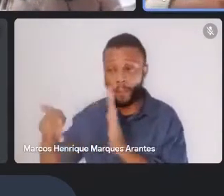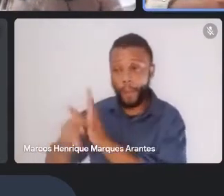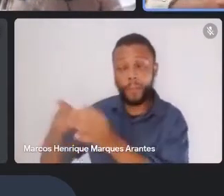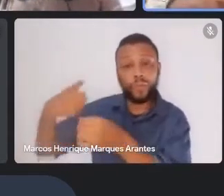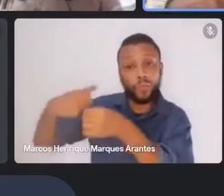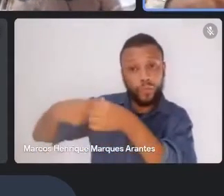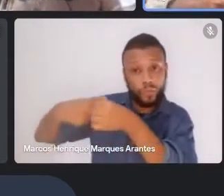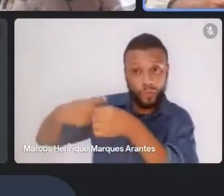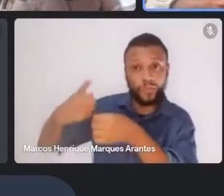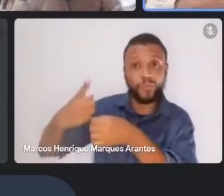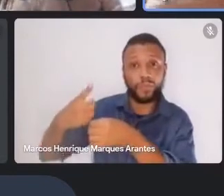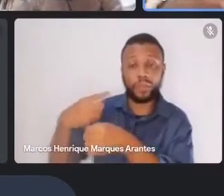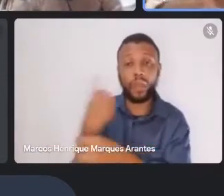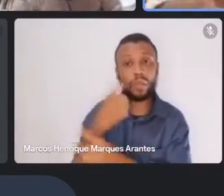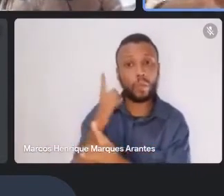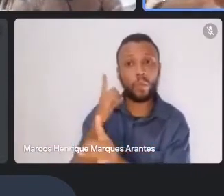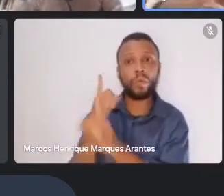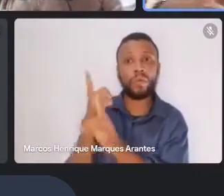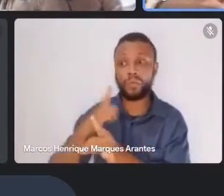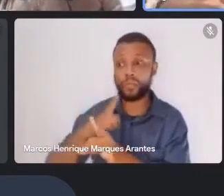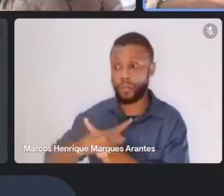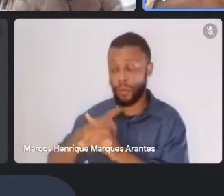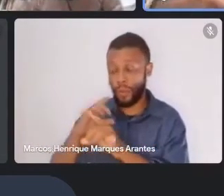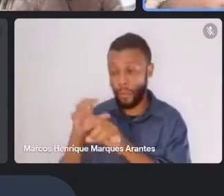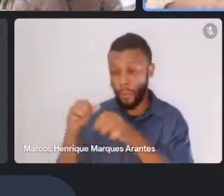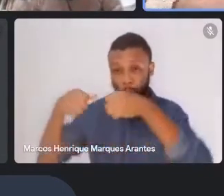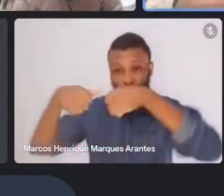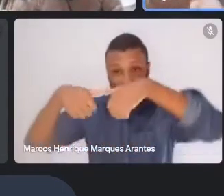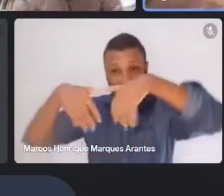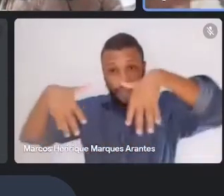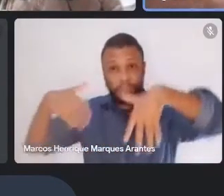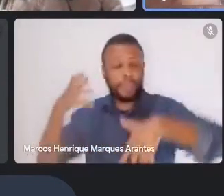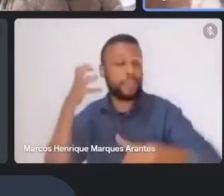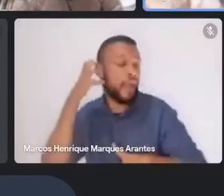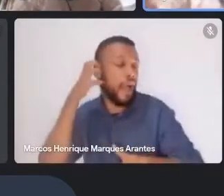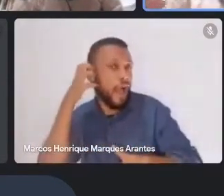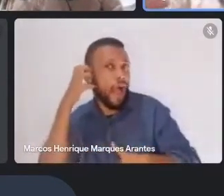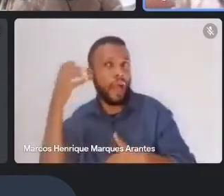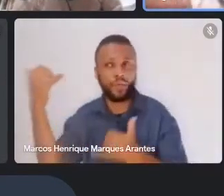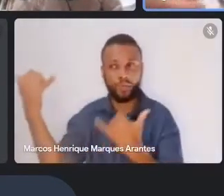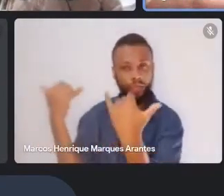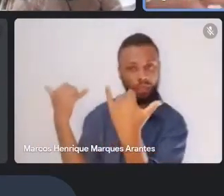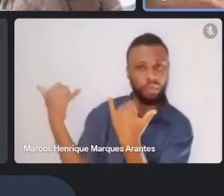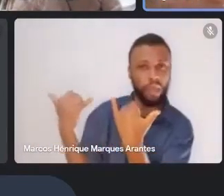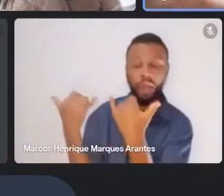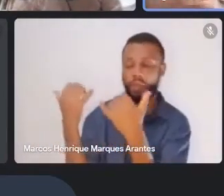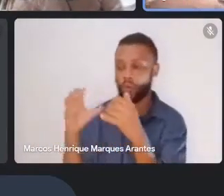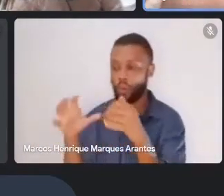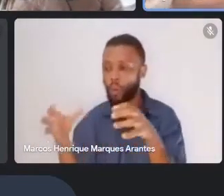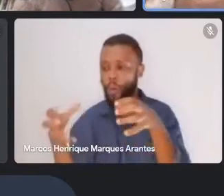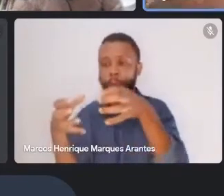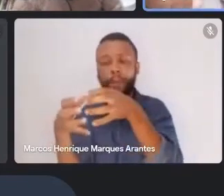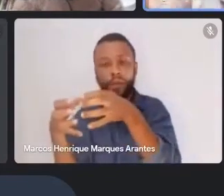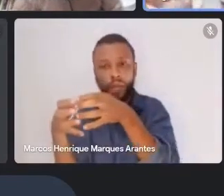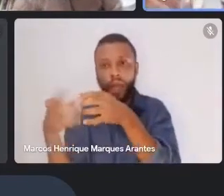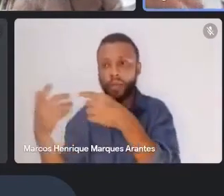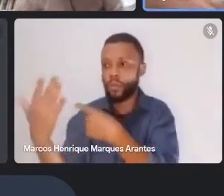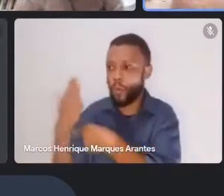rede de rádio comunitária fortíssima, né? E que as rádios comunitárias, elas têm um papel